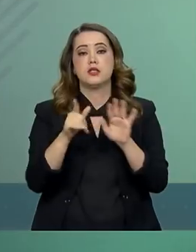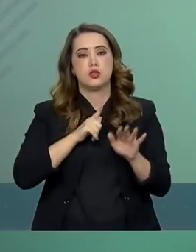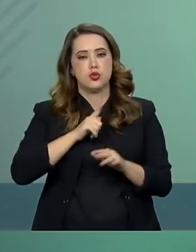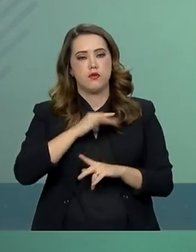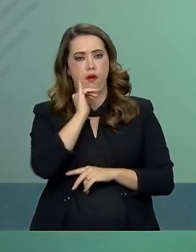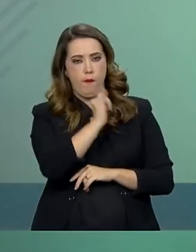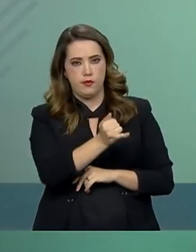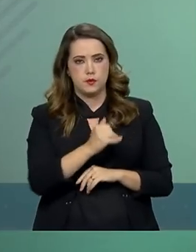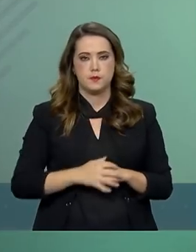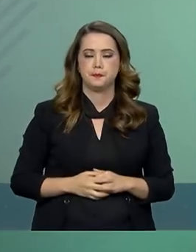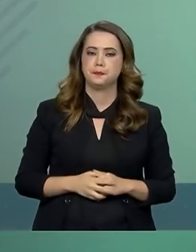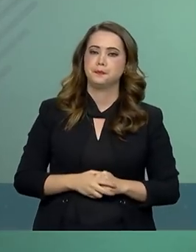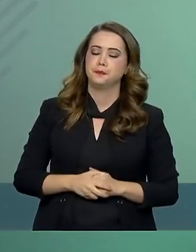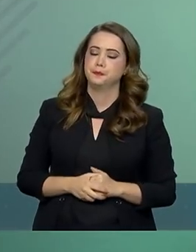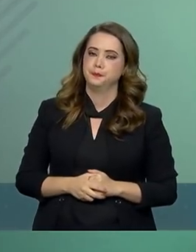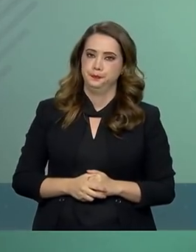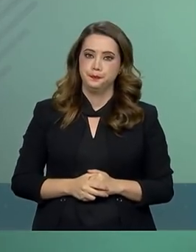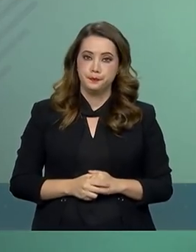adianto.